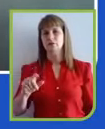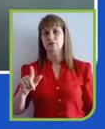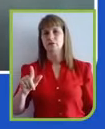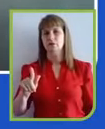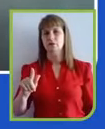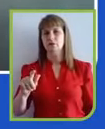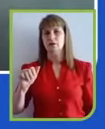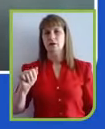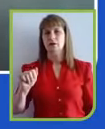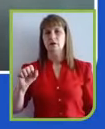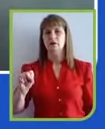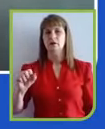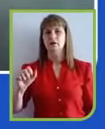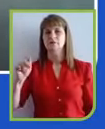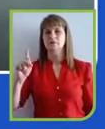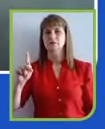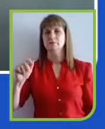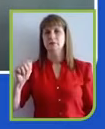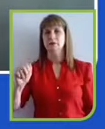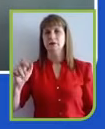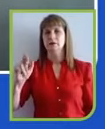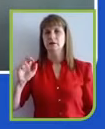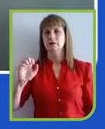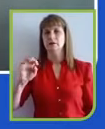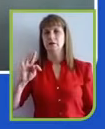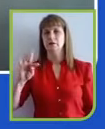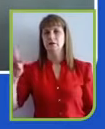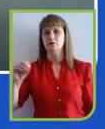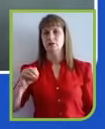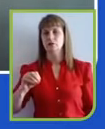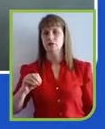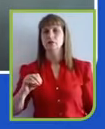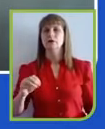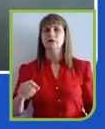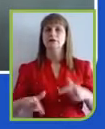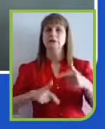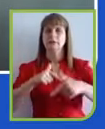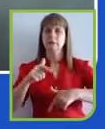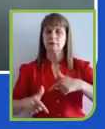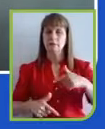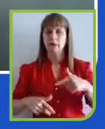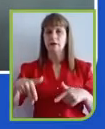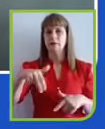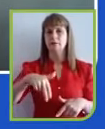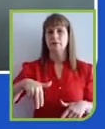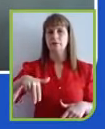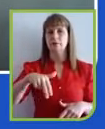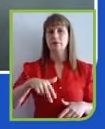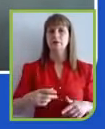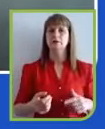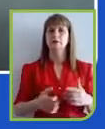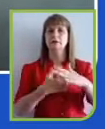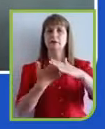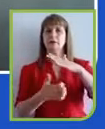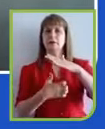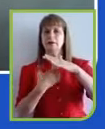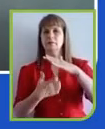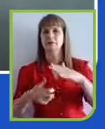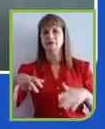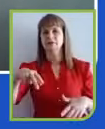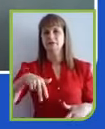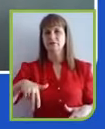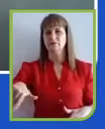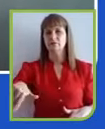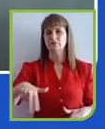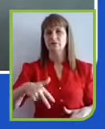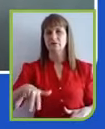um dos mais respeitados. Está há pouco tempo na Vivo, mas já passou por grandes empresas brasileiras. E eu queria que o Renato